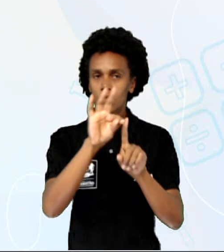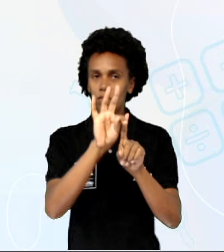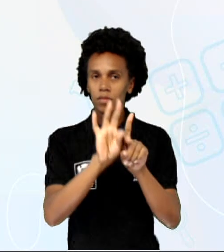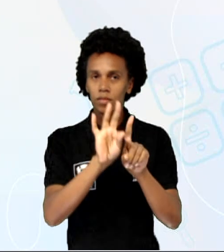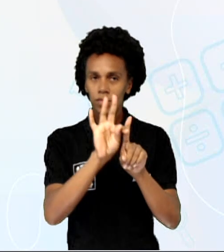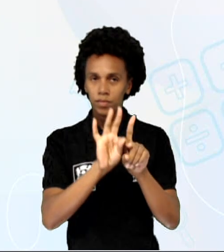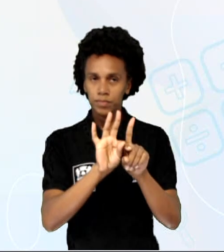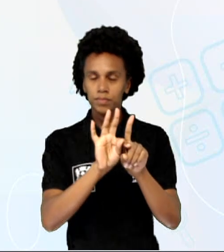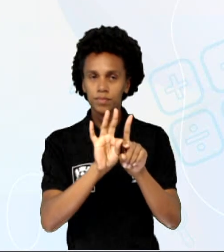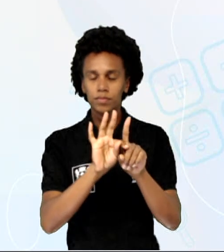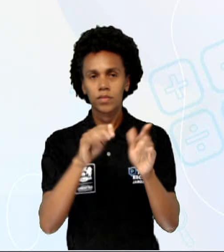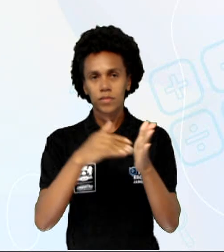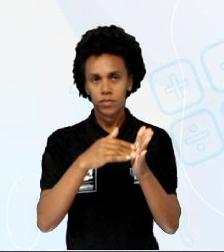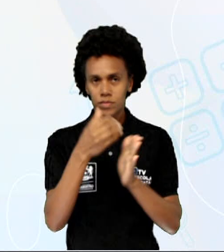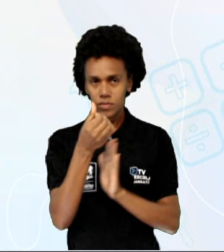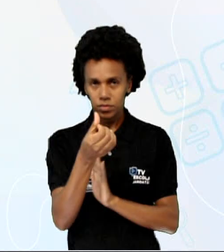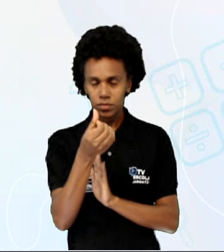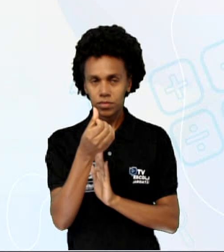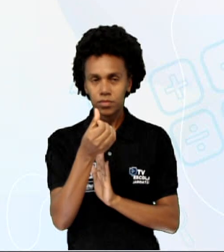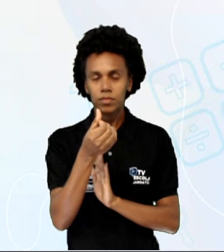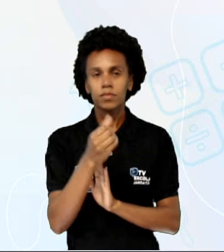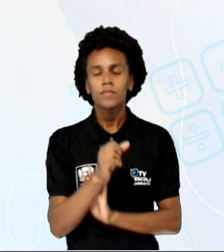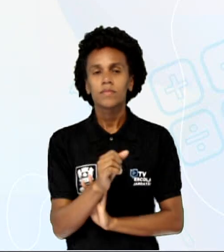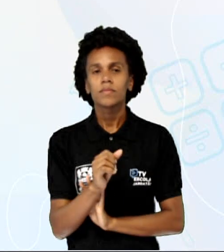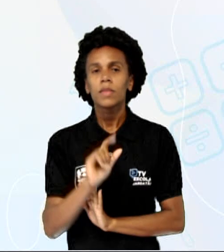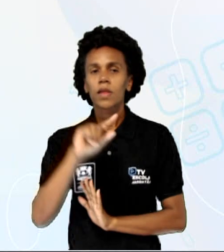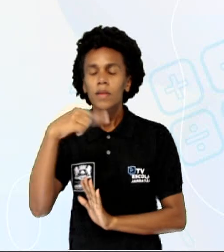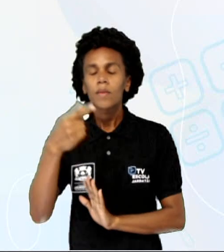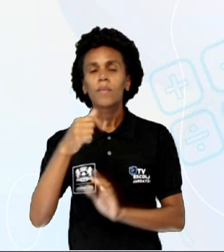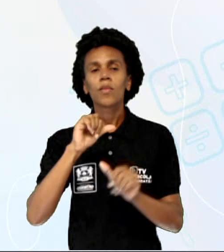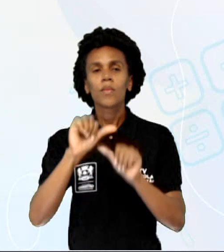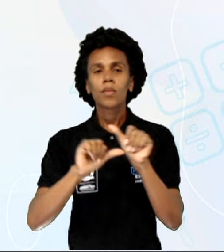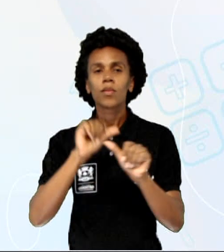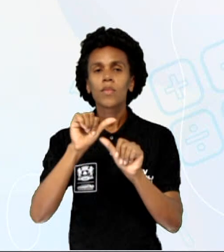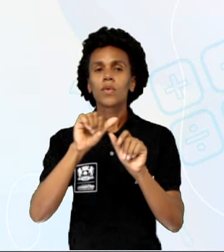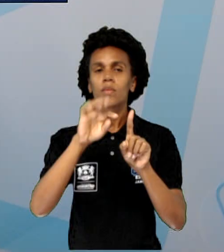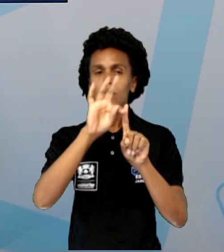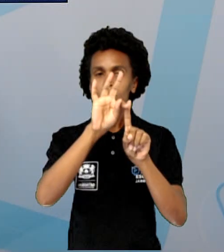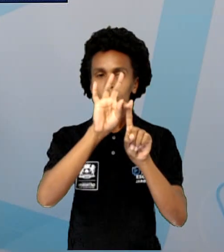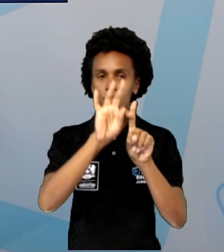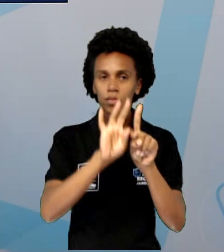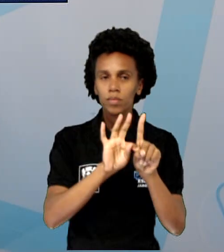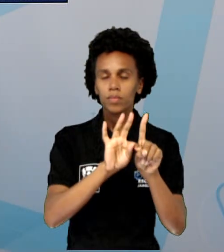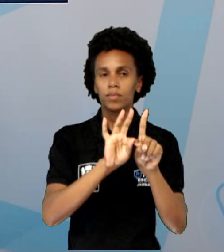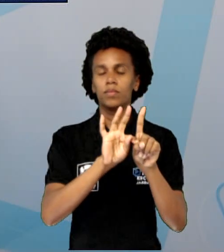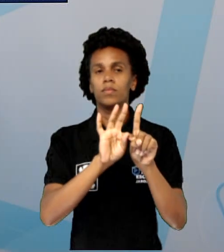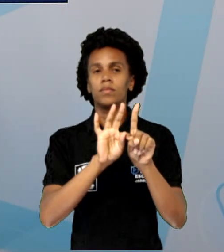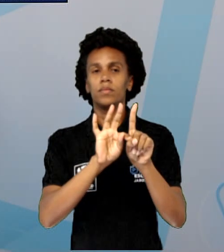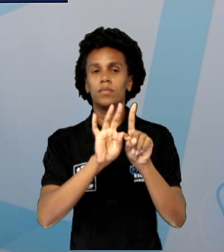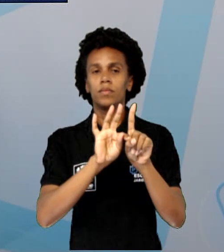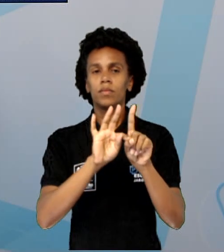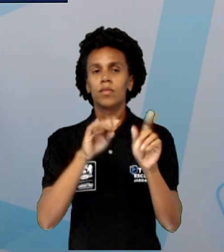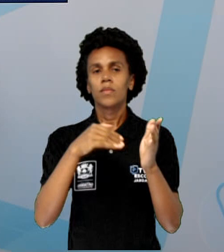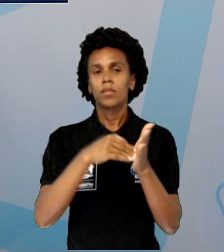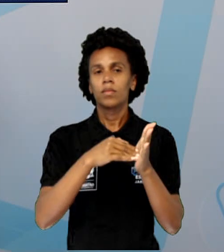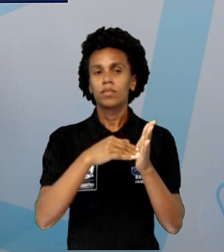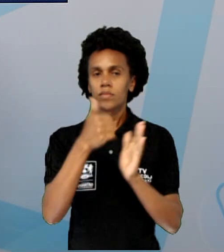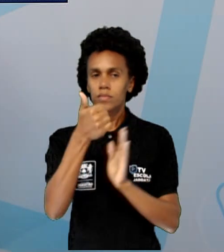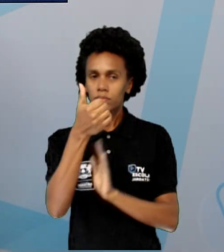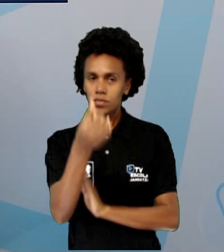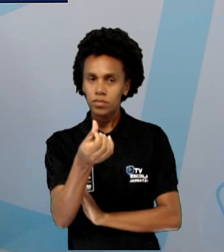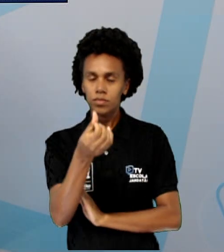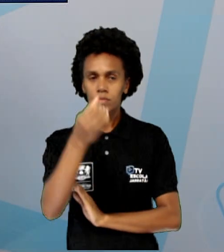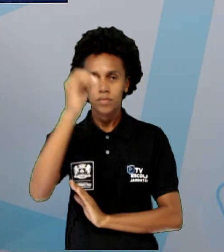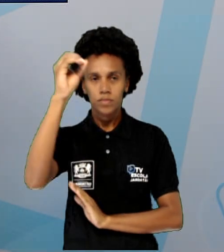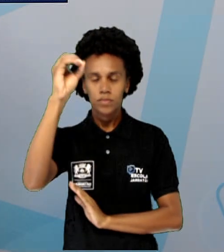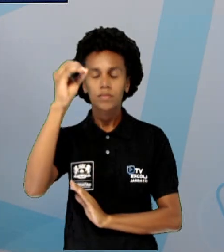Depois houve uma queda de 9 graus até as 24 horas, chegando a 16 graus. Então agora a gente vai